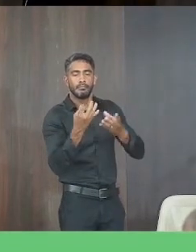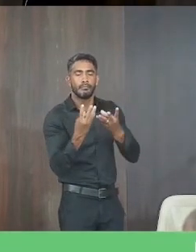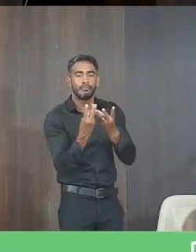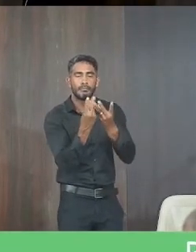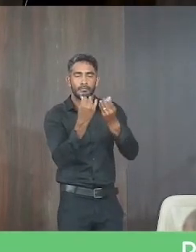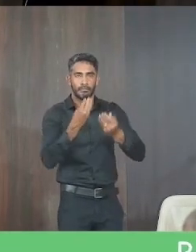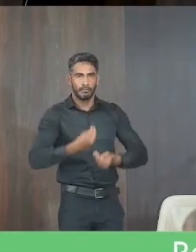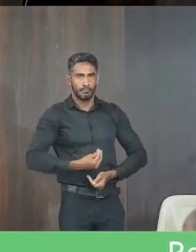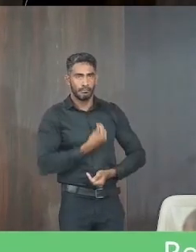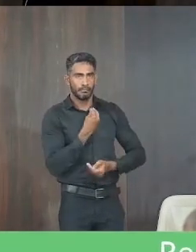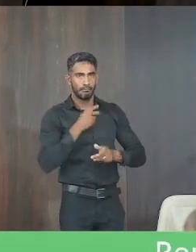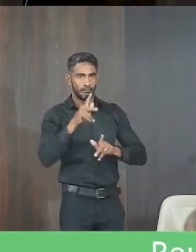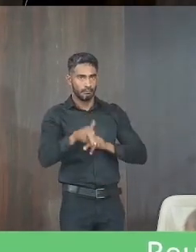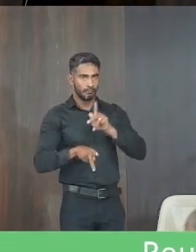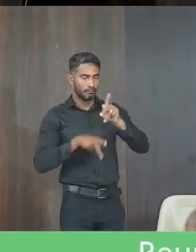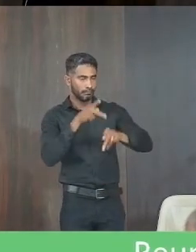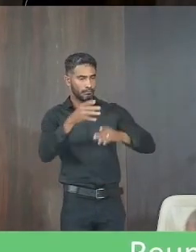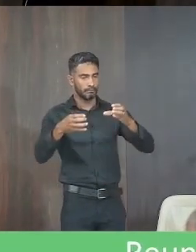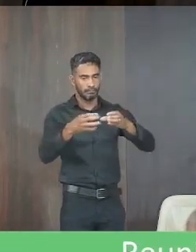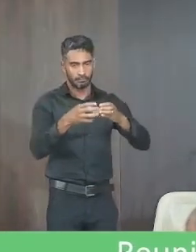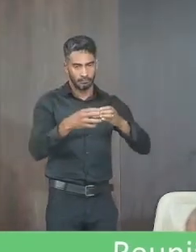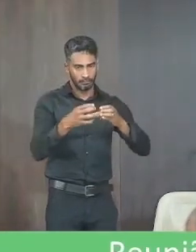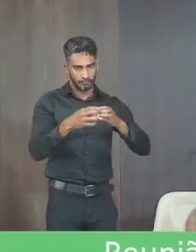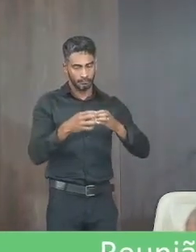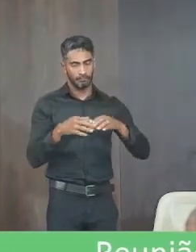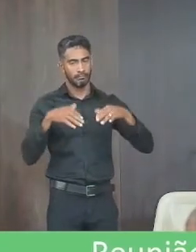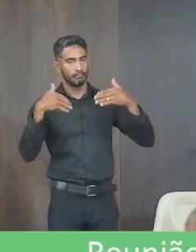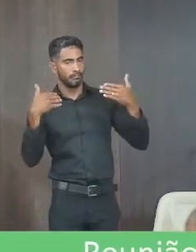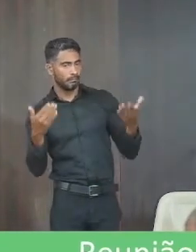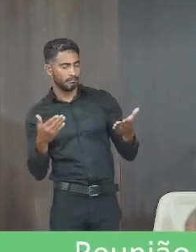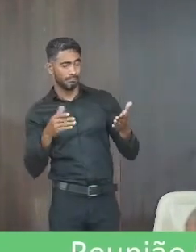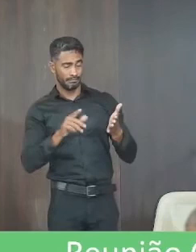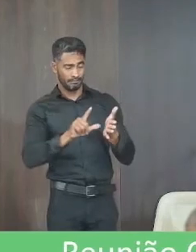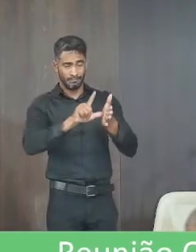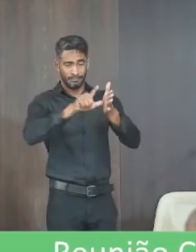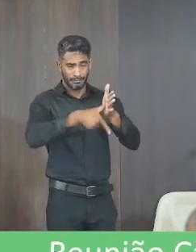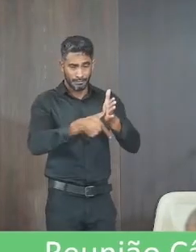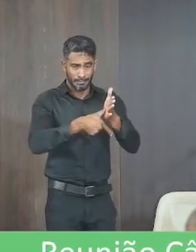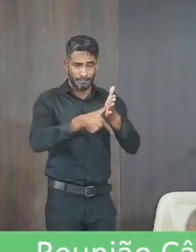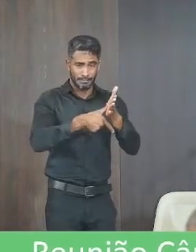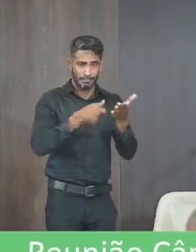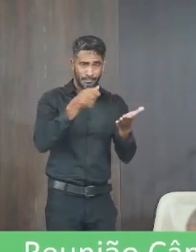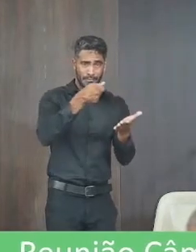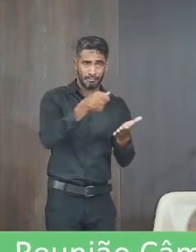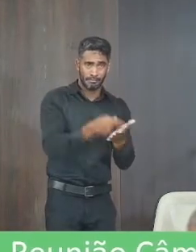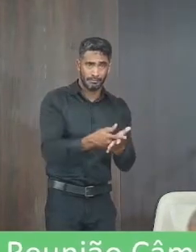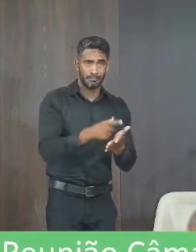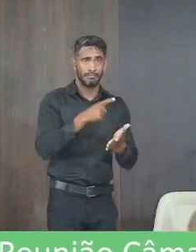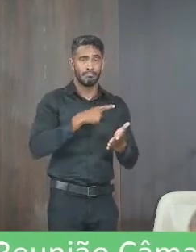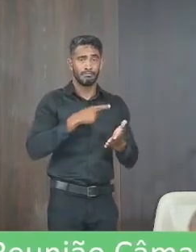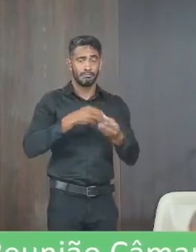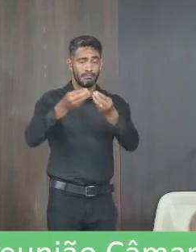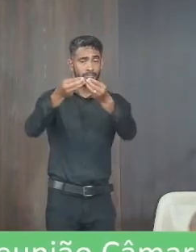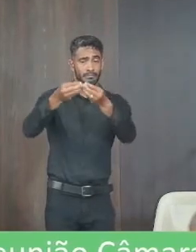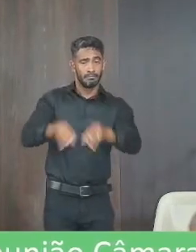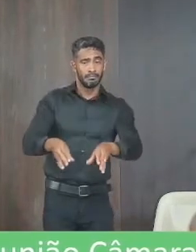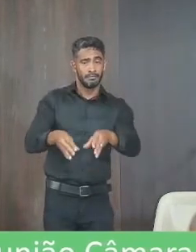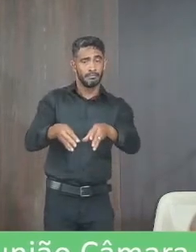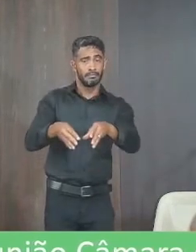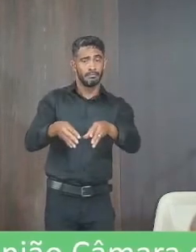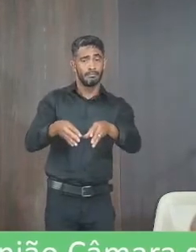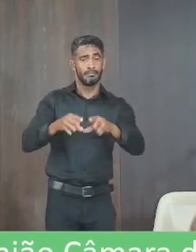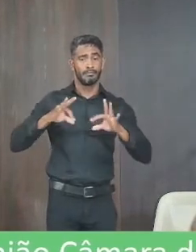da população da comunidade ali esse atraso no pagamento ele está trazendo prejuízo